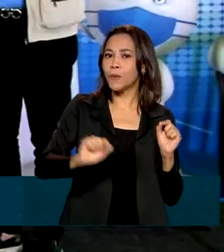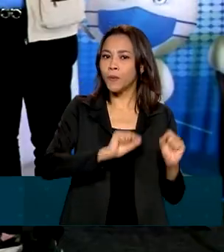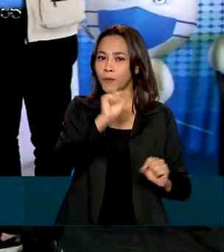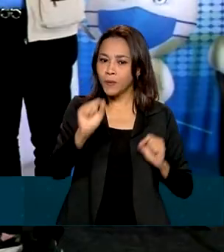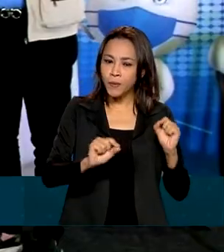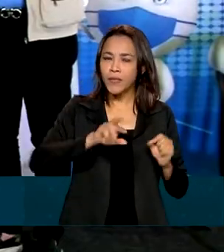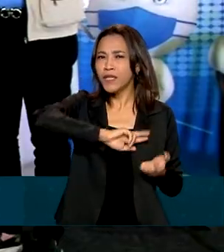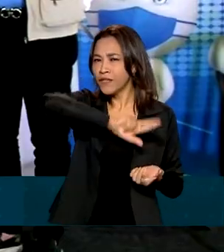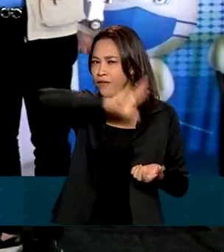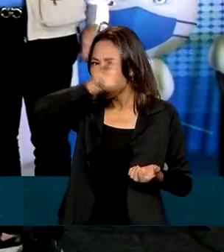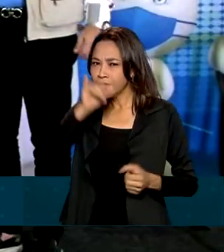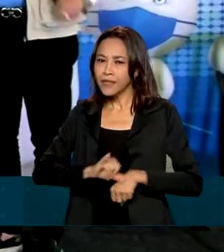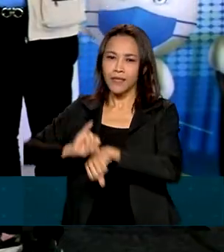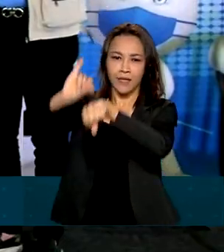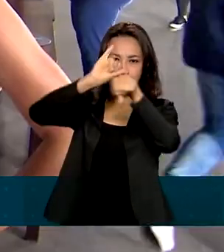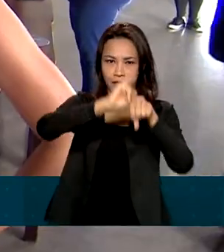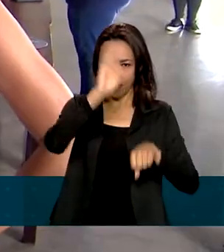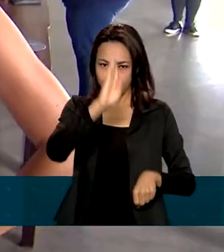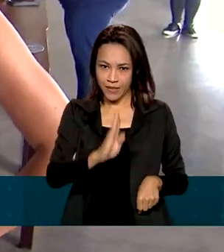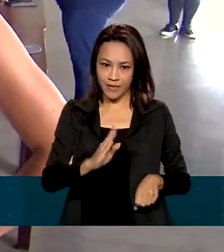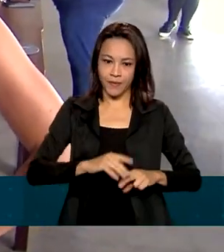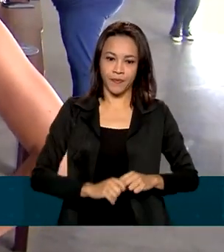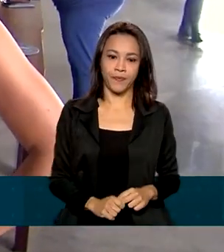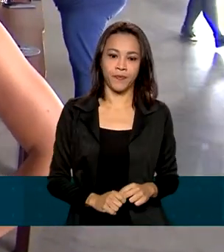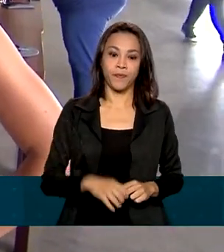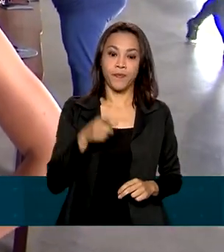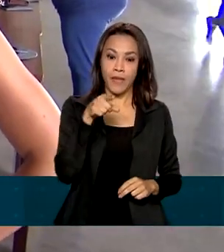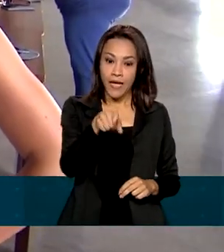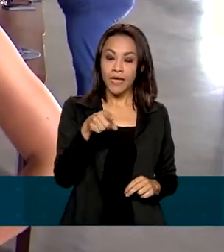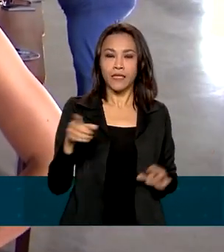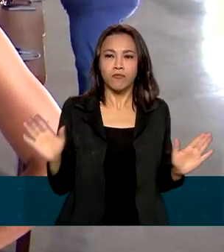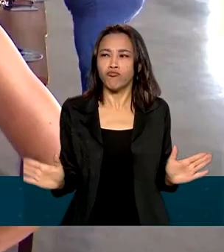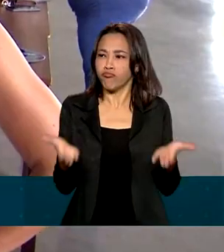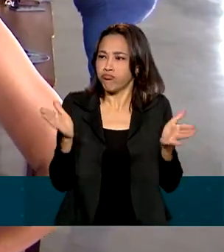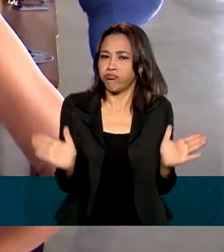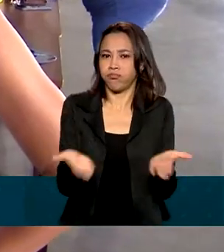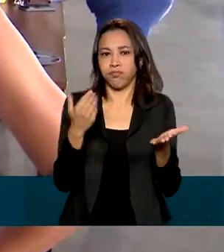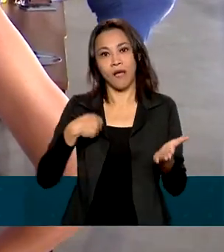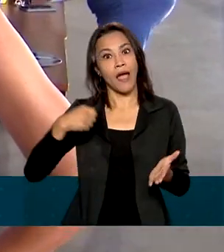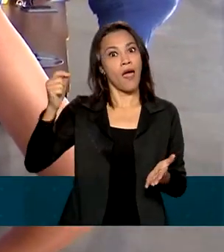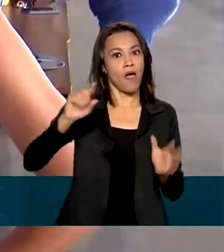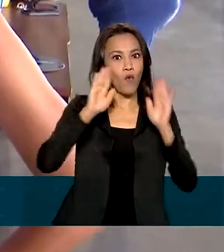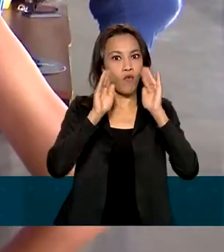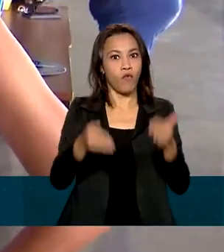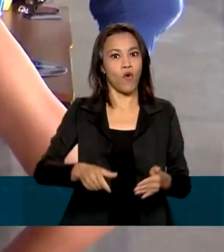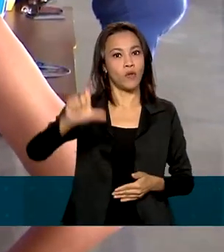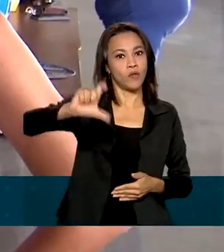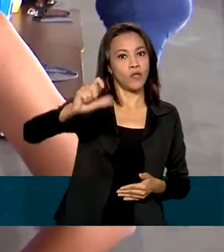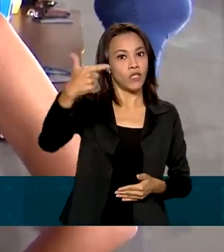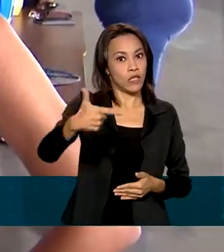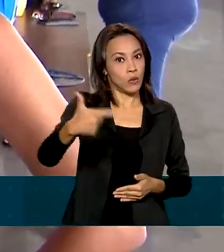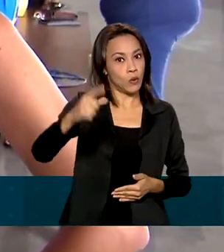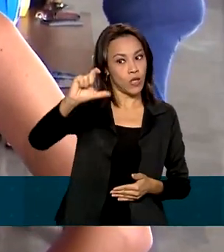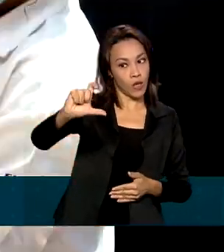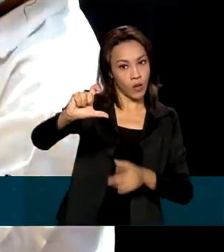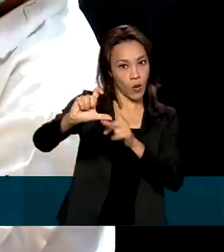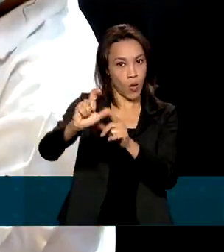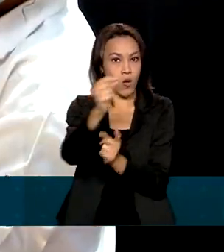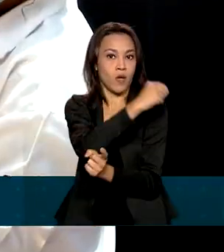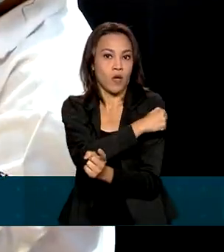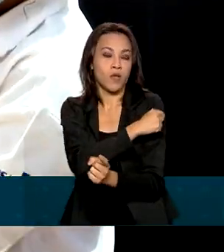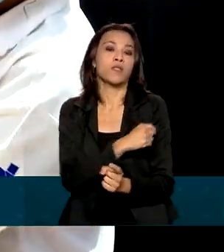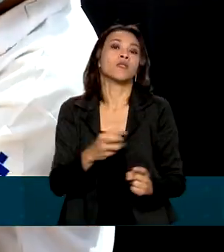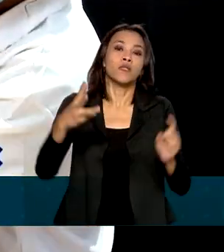em diversas capitais do país. A força-tarefa tem foco na segunda dose e na dose de reforço da vacina